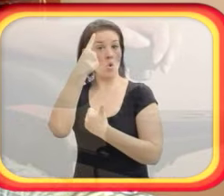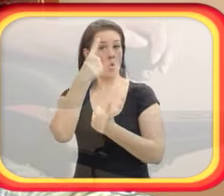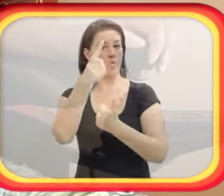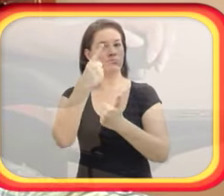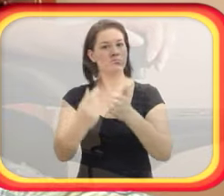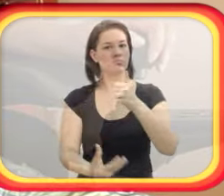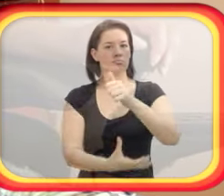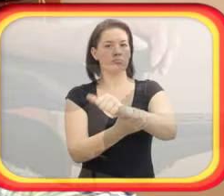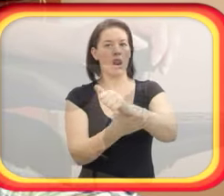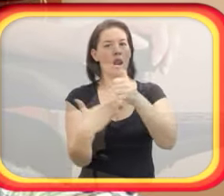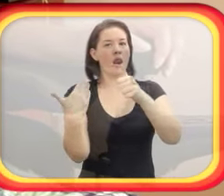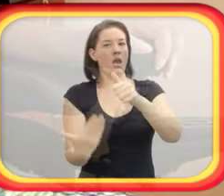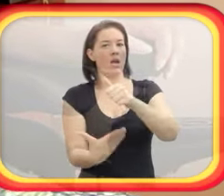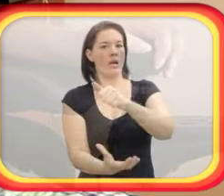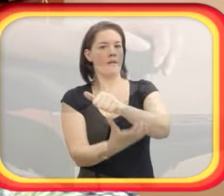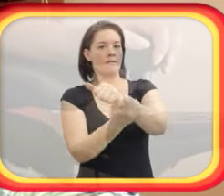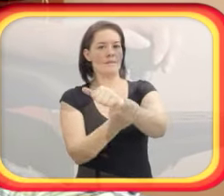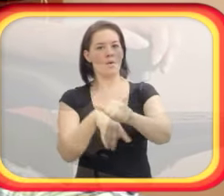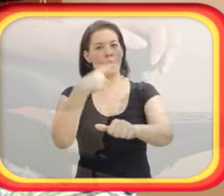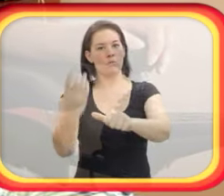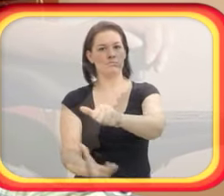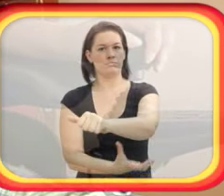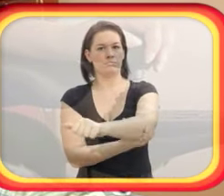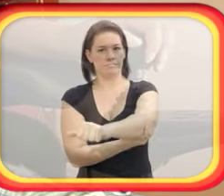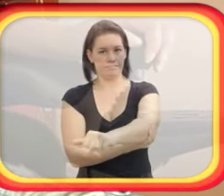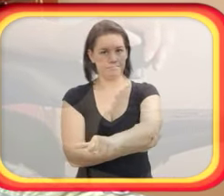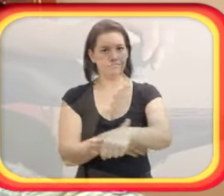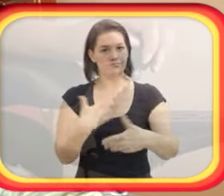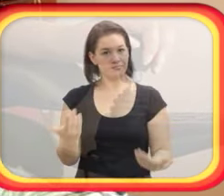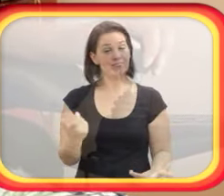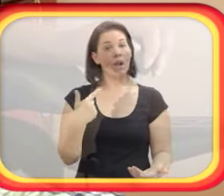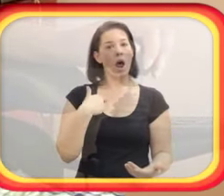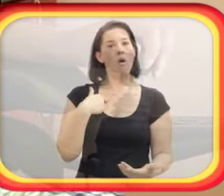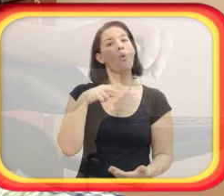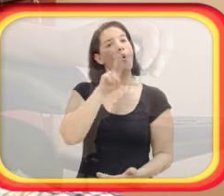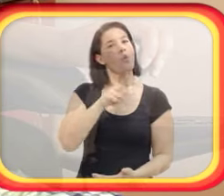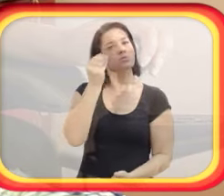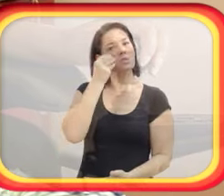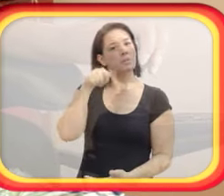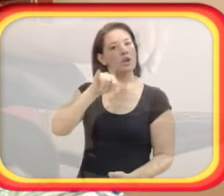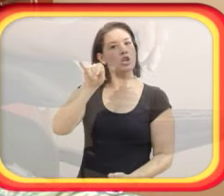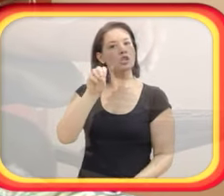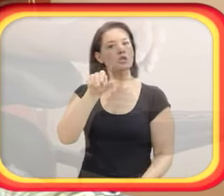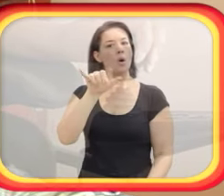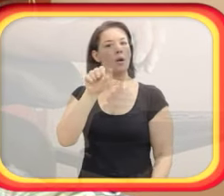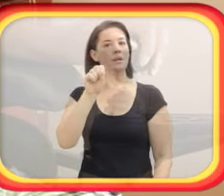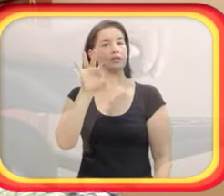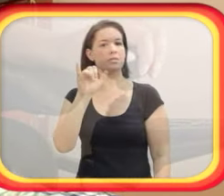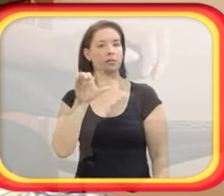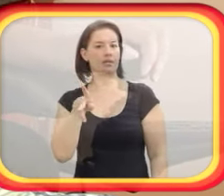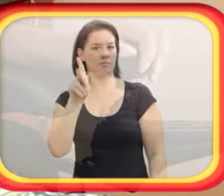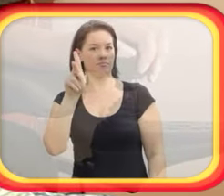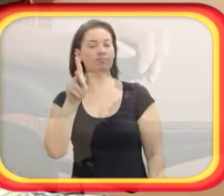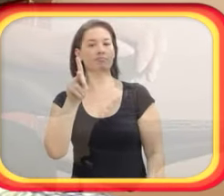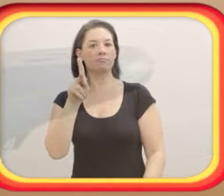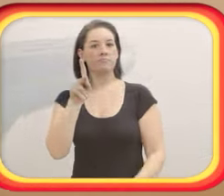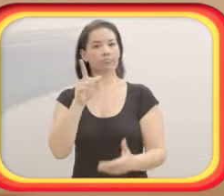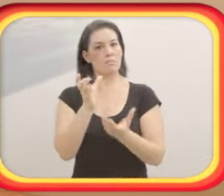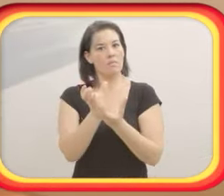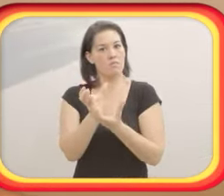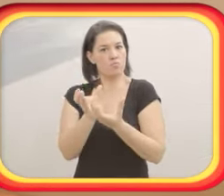corte antes do final, antes da mão, e nesse corte eu coloquei